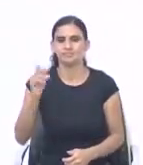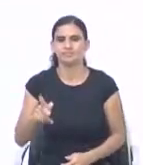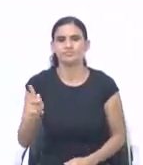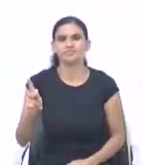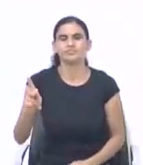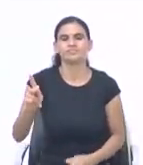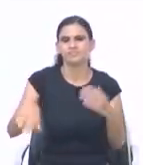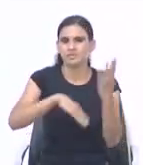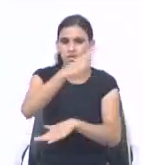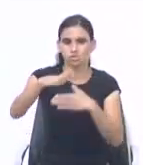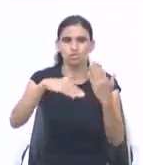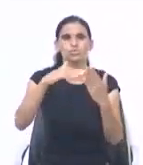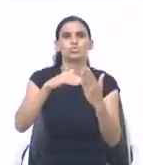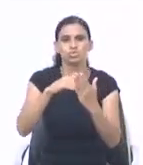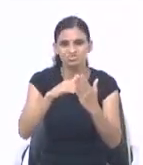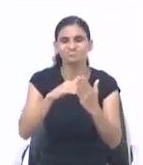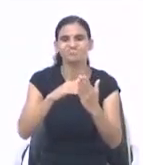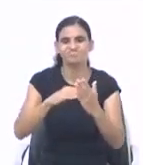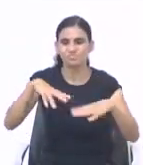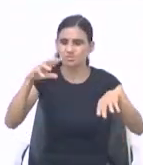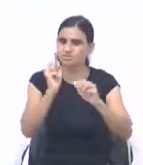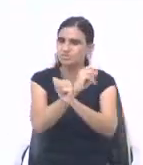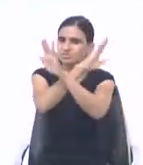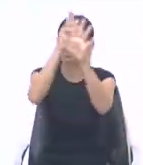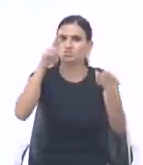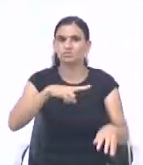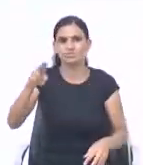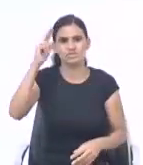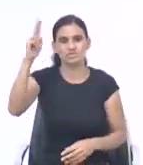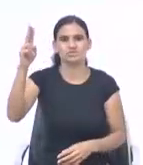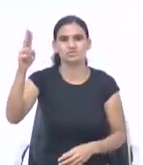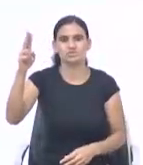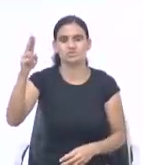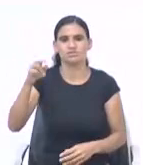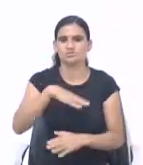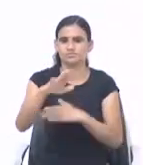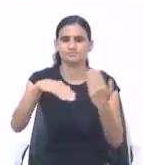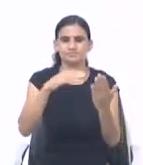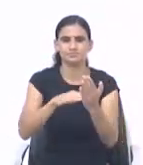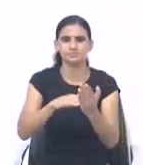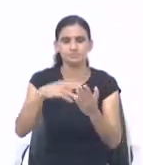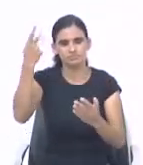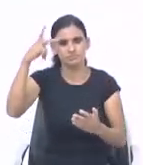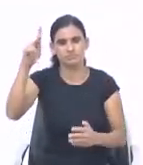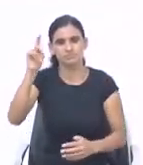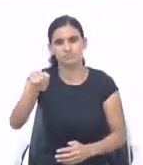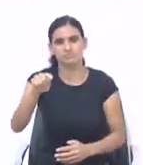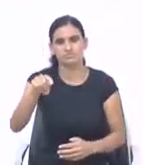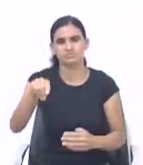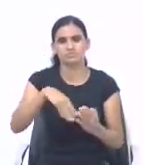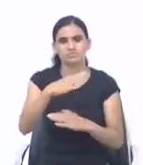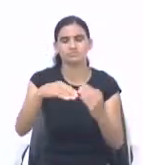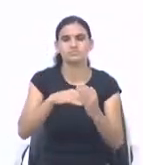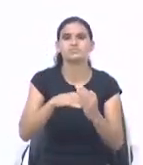em tudo. Glória seja dada ao nome do Senhor. Tudo para que, olha o texto diz, e toda